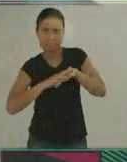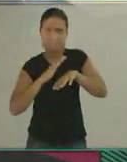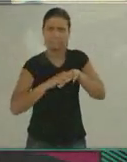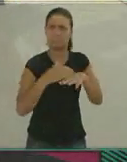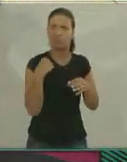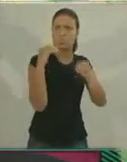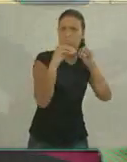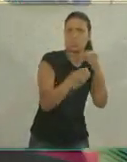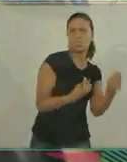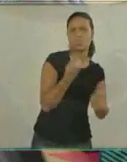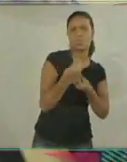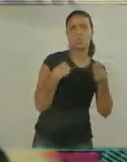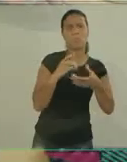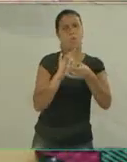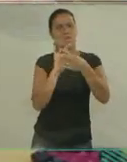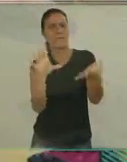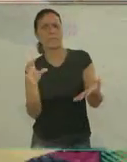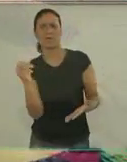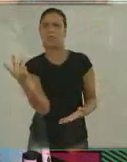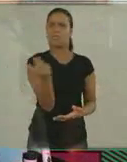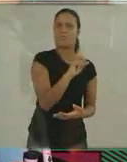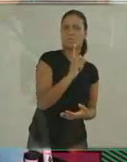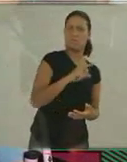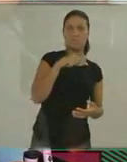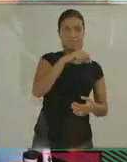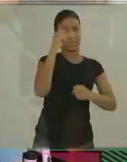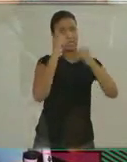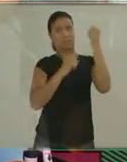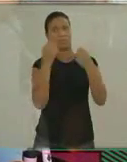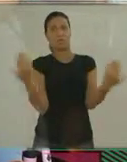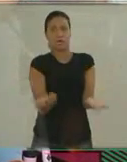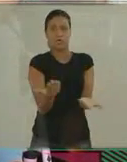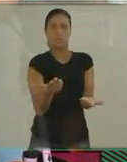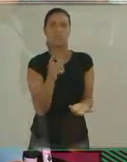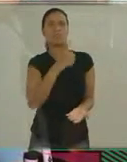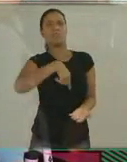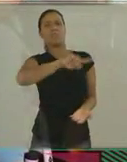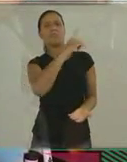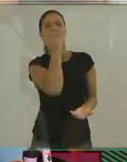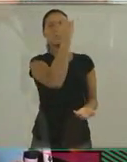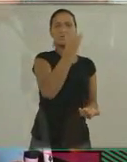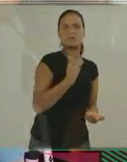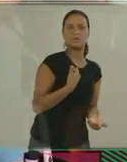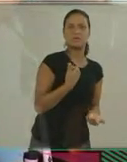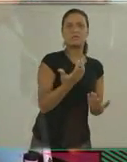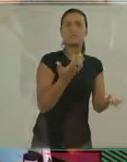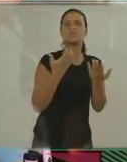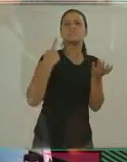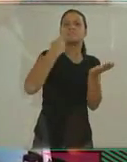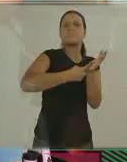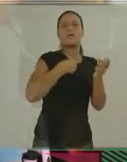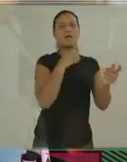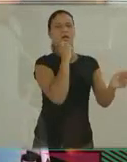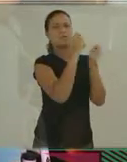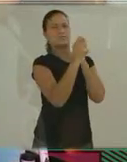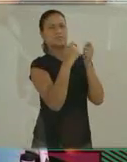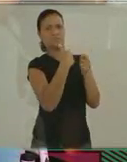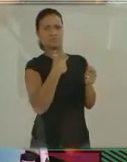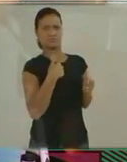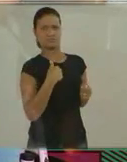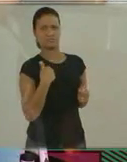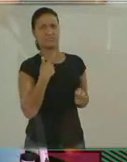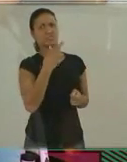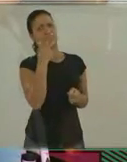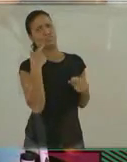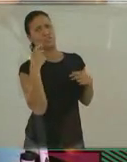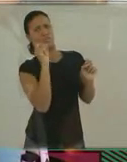um balso, eu libero ou não. A empresa que eu estou agora, quando eles me ligaram, falaram que queriam marcar